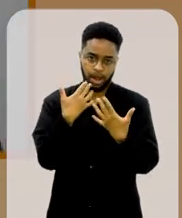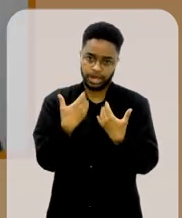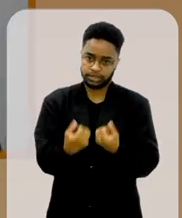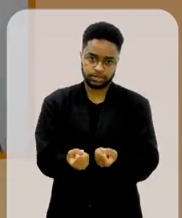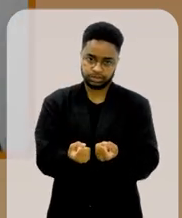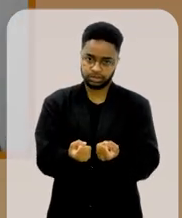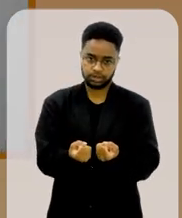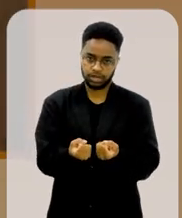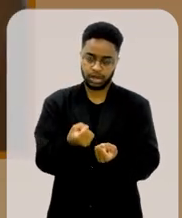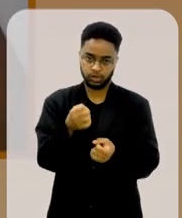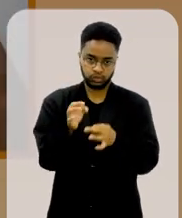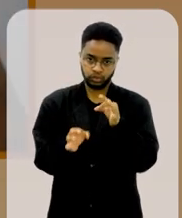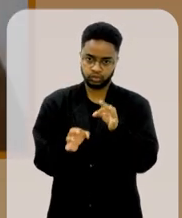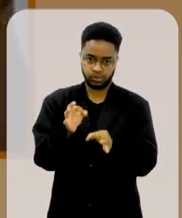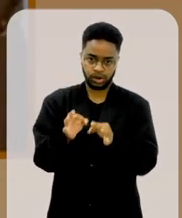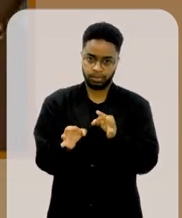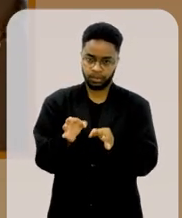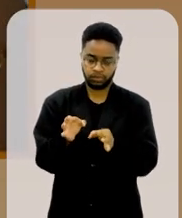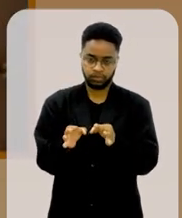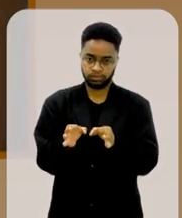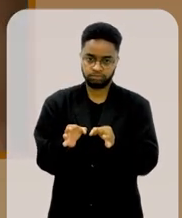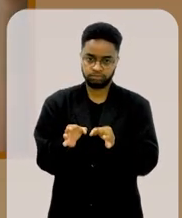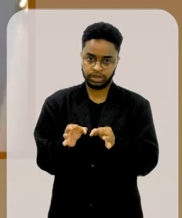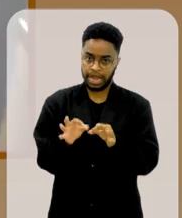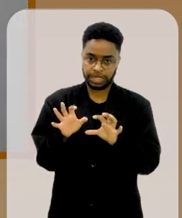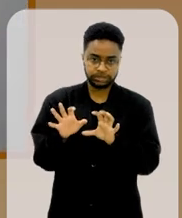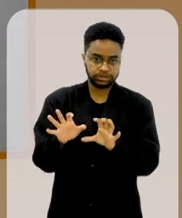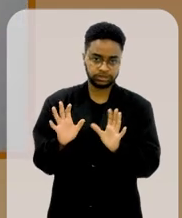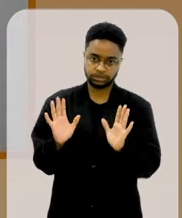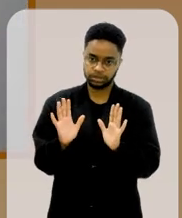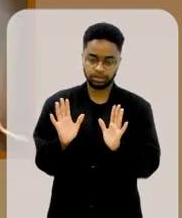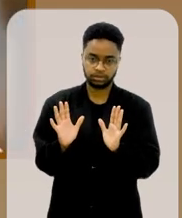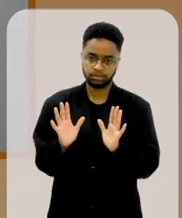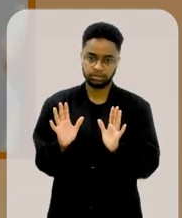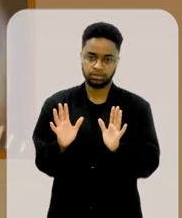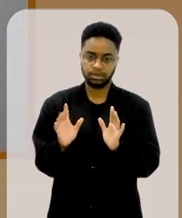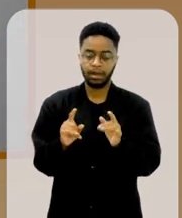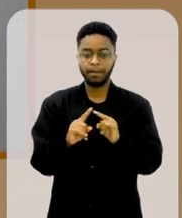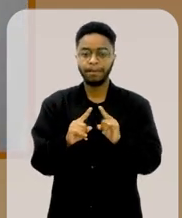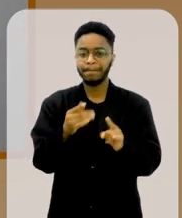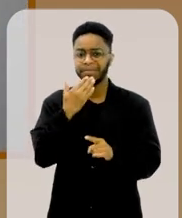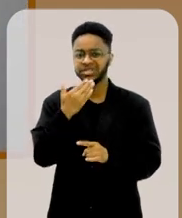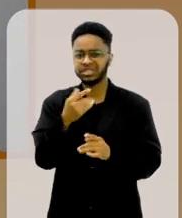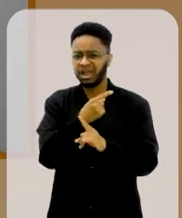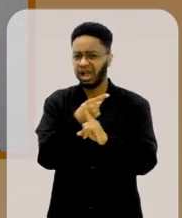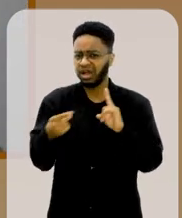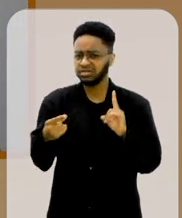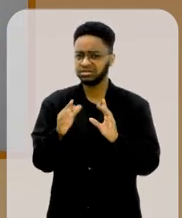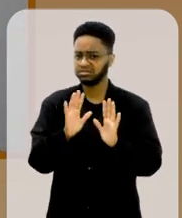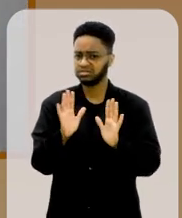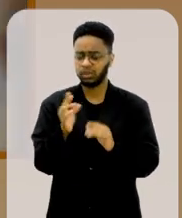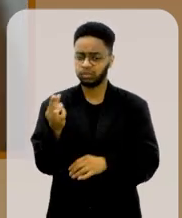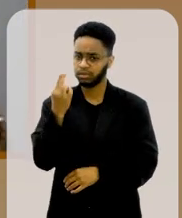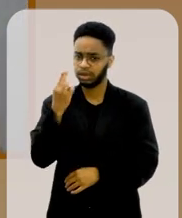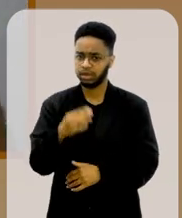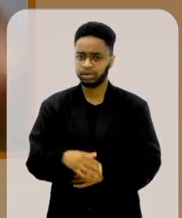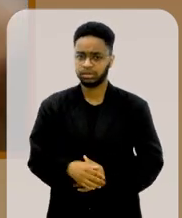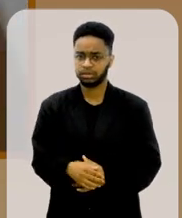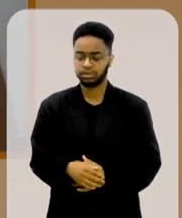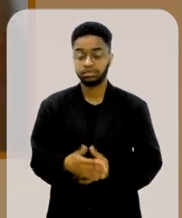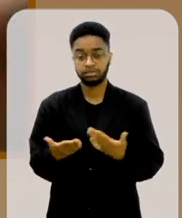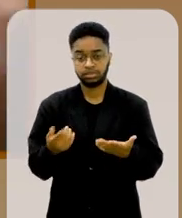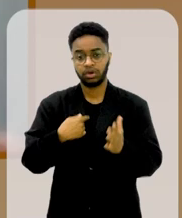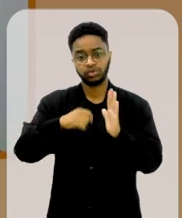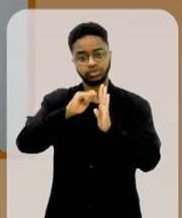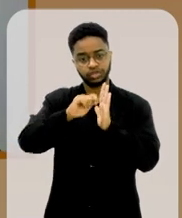aceitar um julgamento dessa maneira e ser pedido que seja anulado. Aí foi